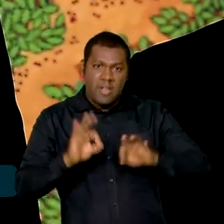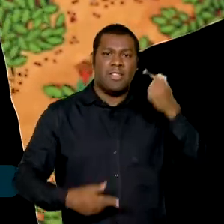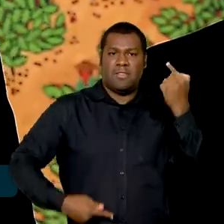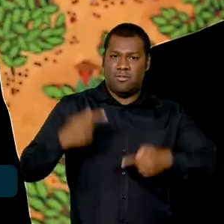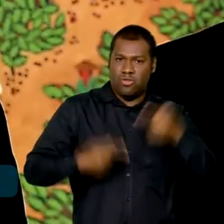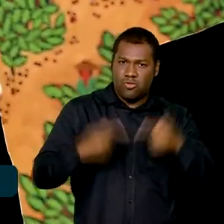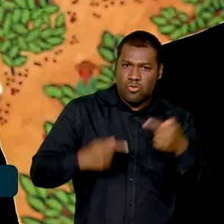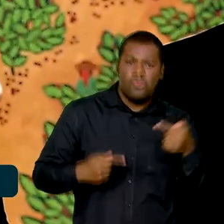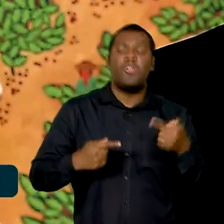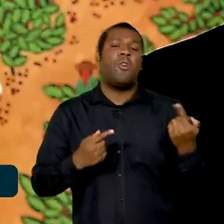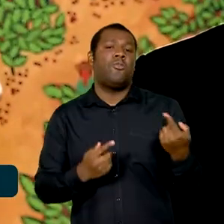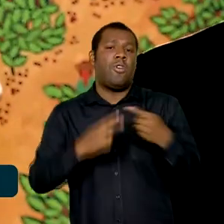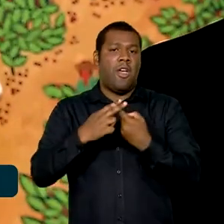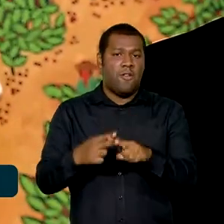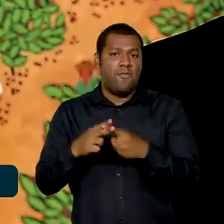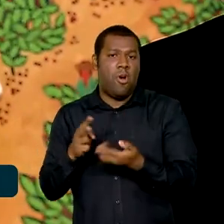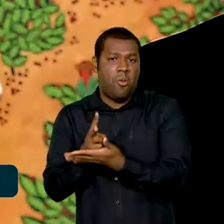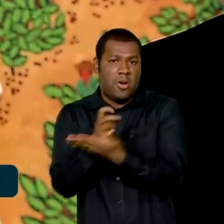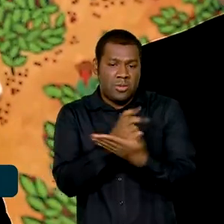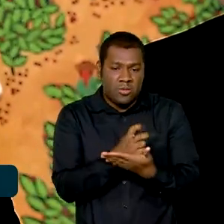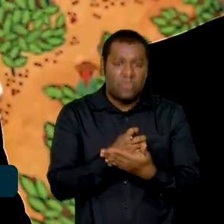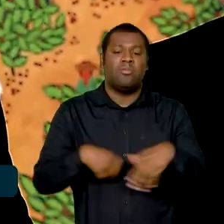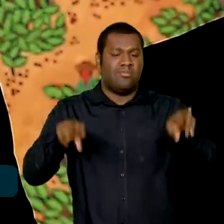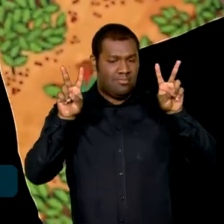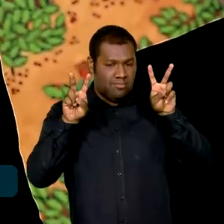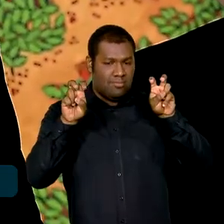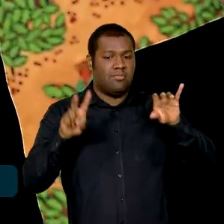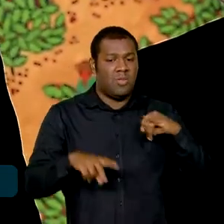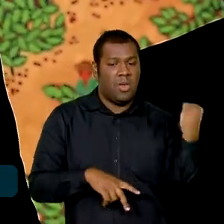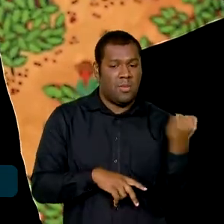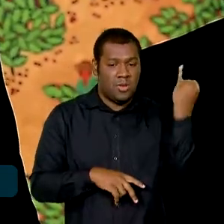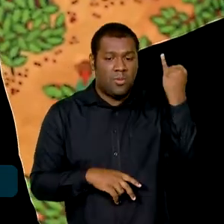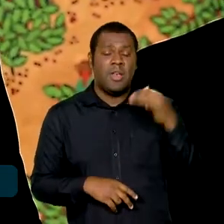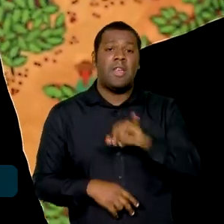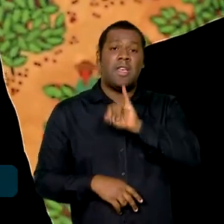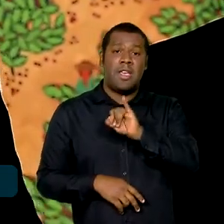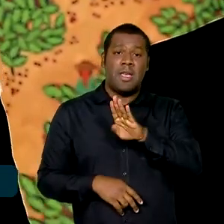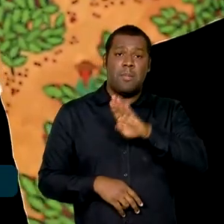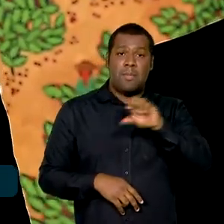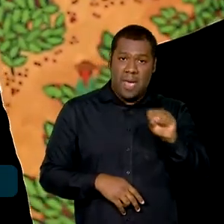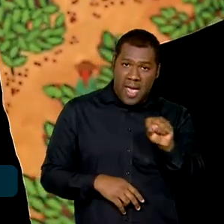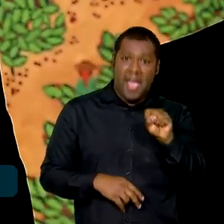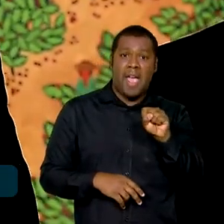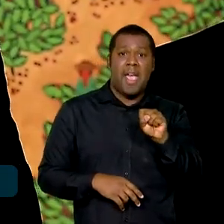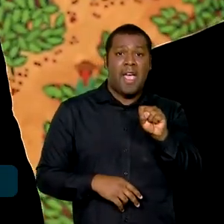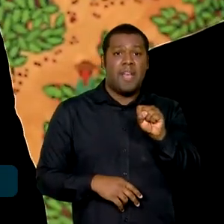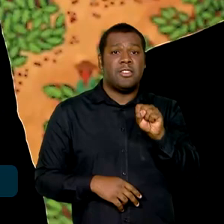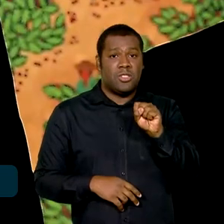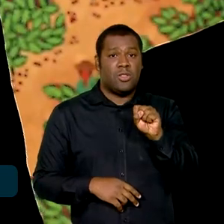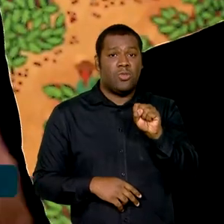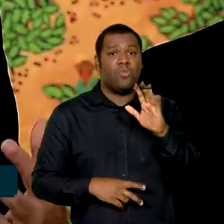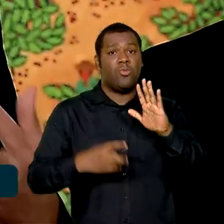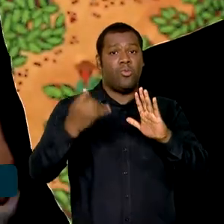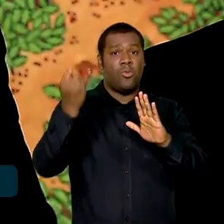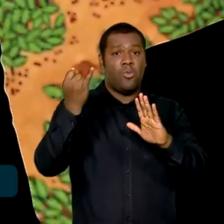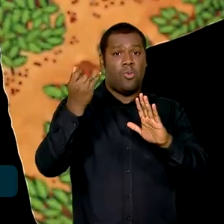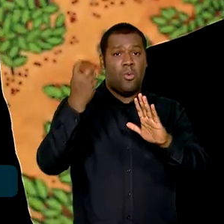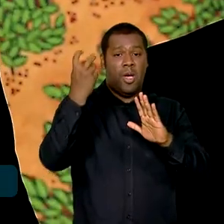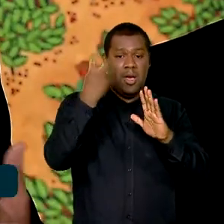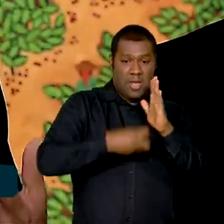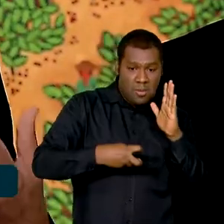por alguns temas fundamentais. A regulamentação do próprio IBS e do ICBS, do imposto que está sendo